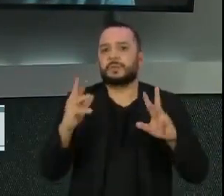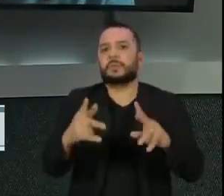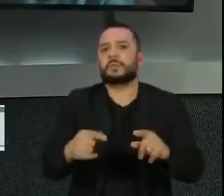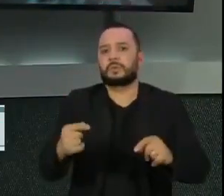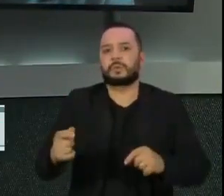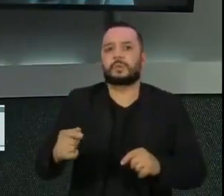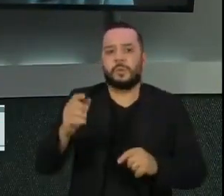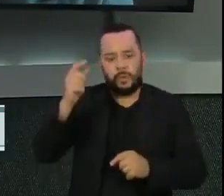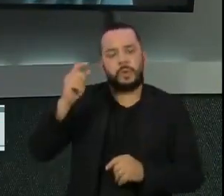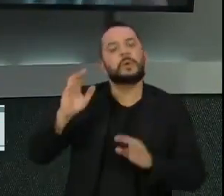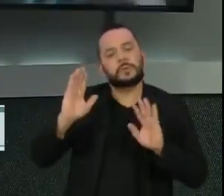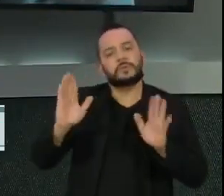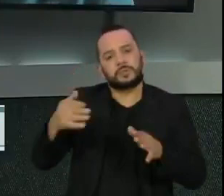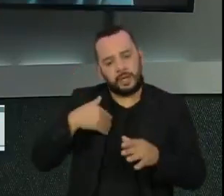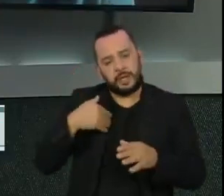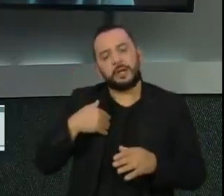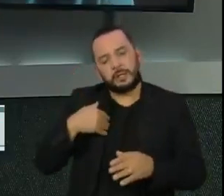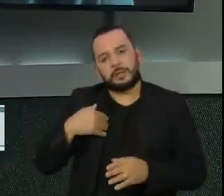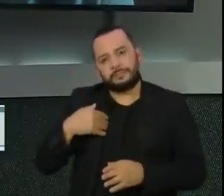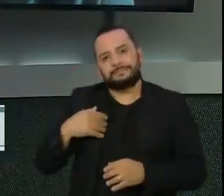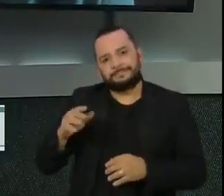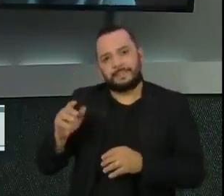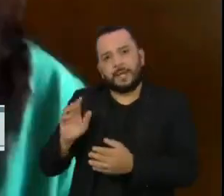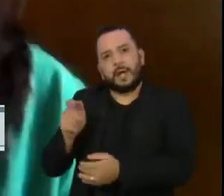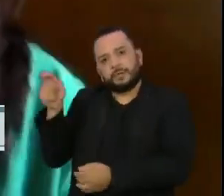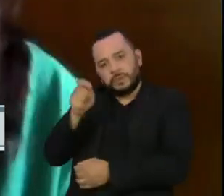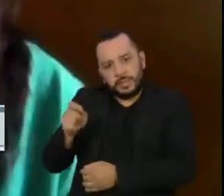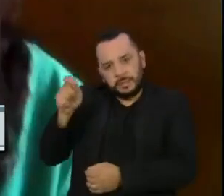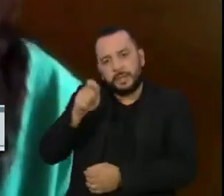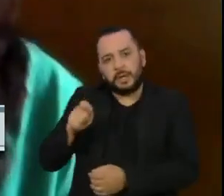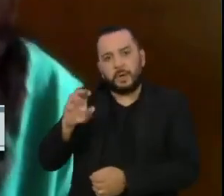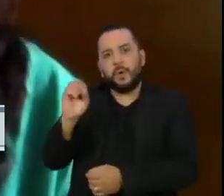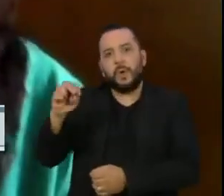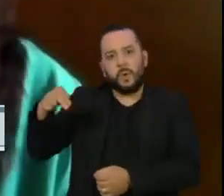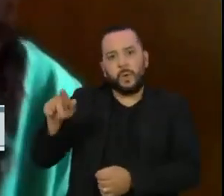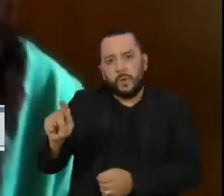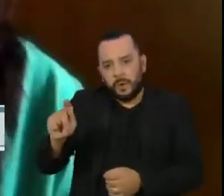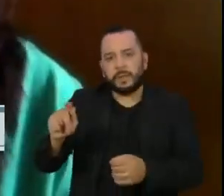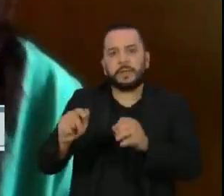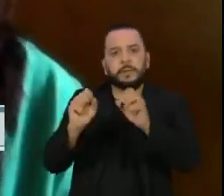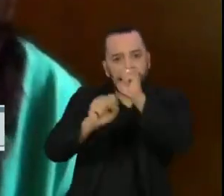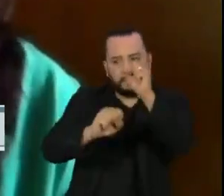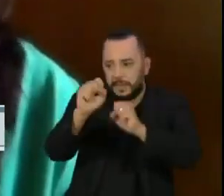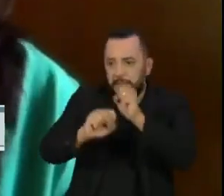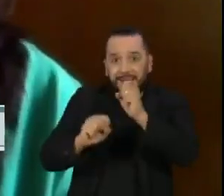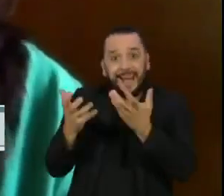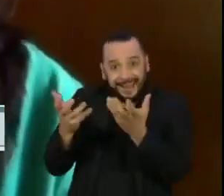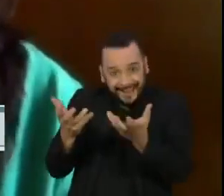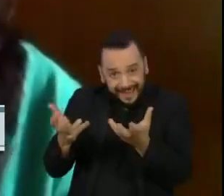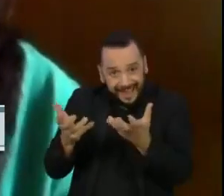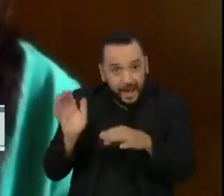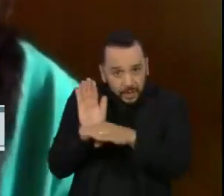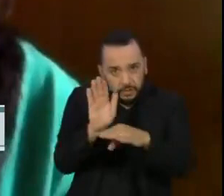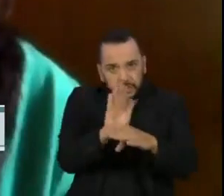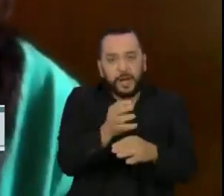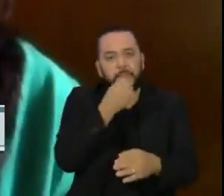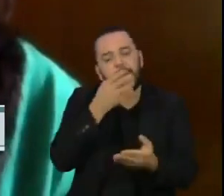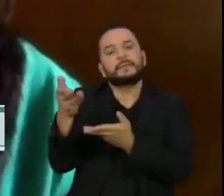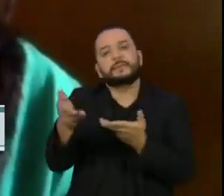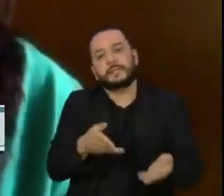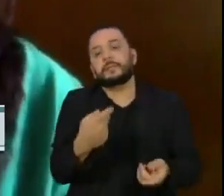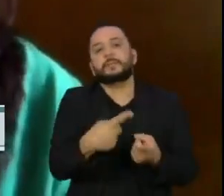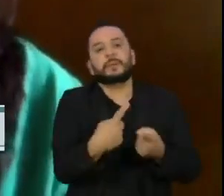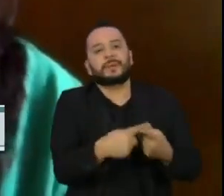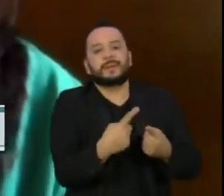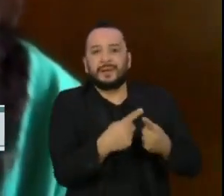entidades, organizações que queiram aderir à campanha são muito bem-vindas, né? Porque, como eu falei, os números, eles só tendem a